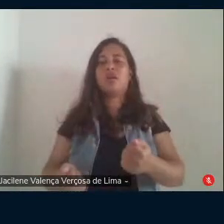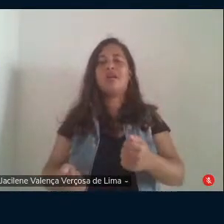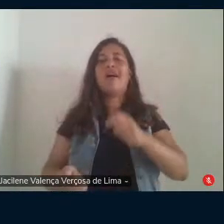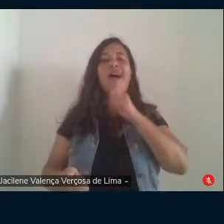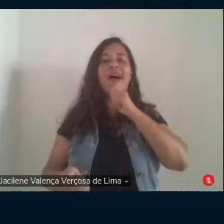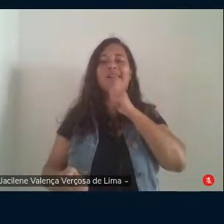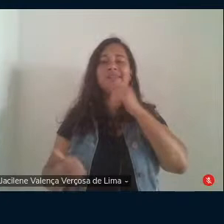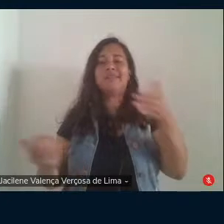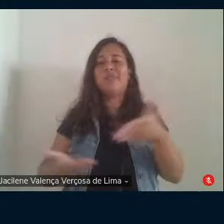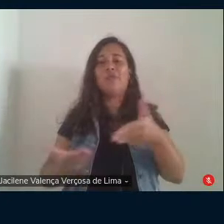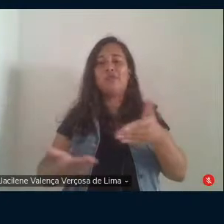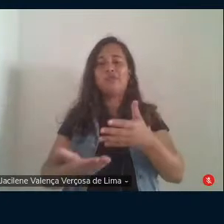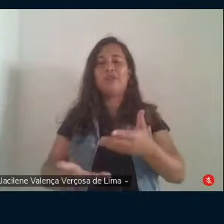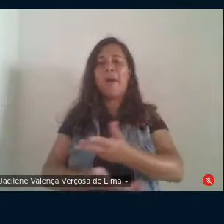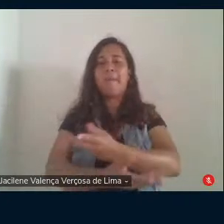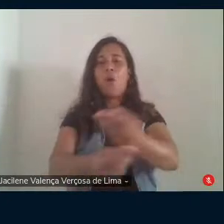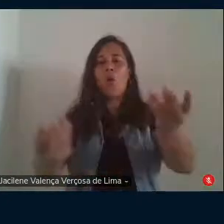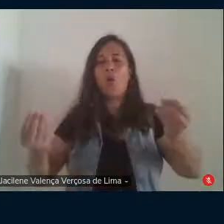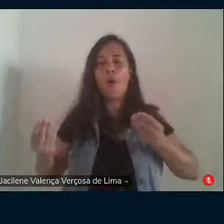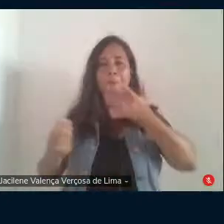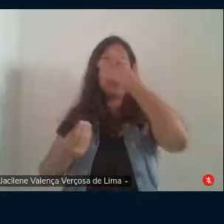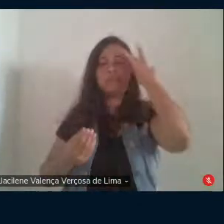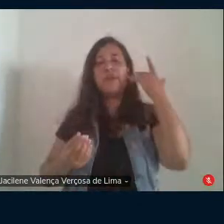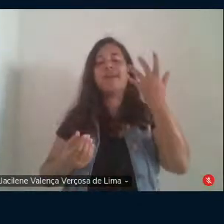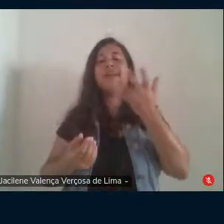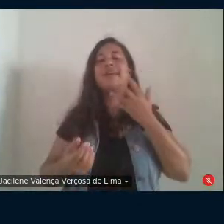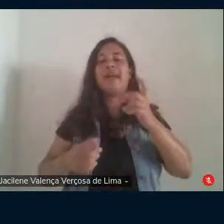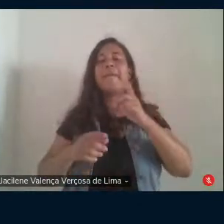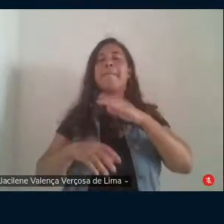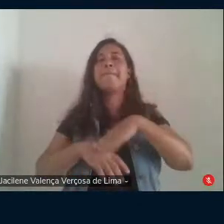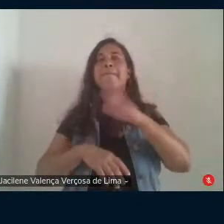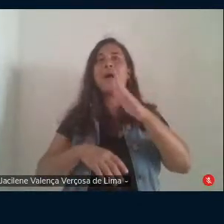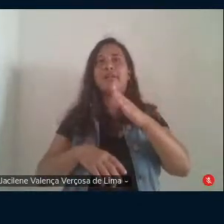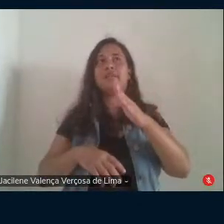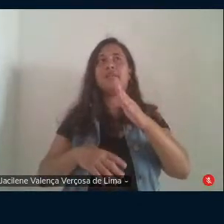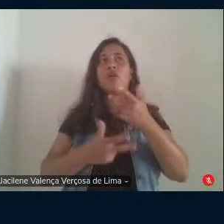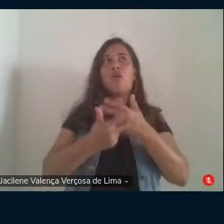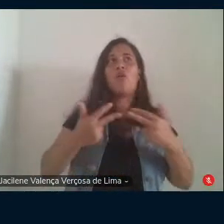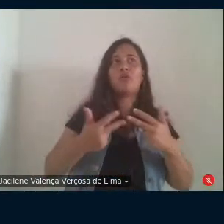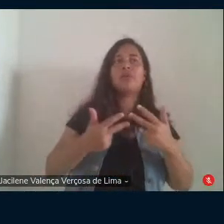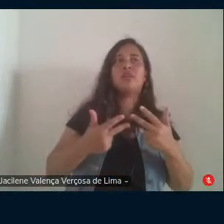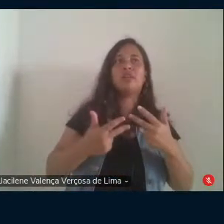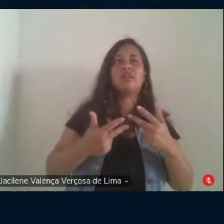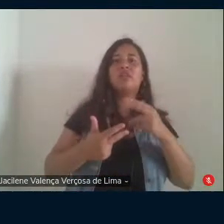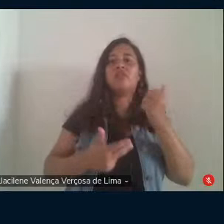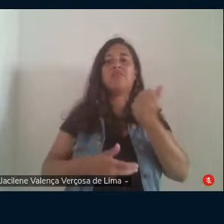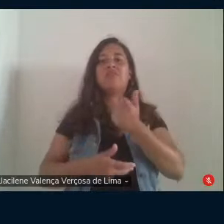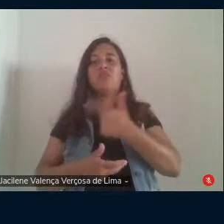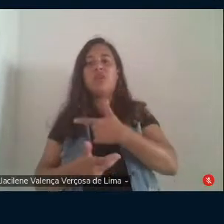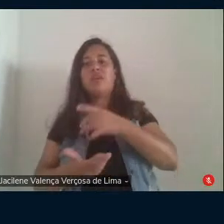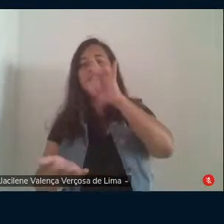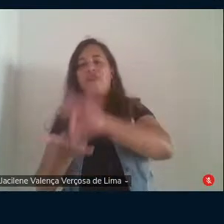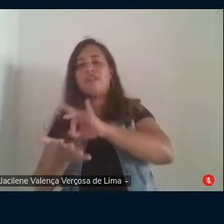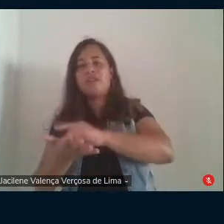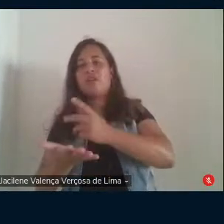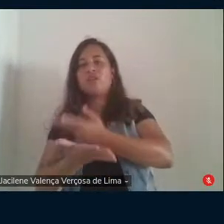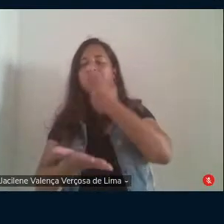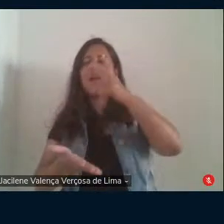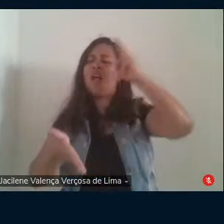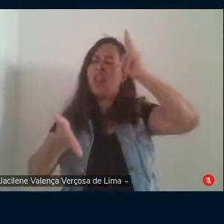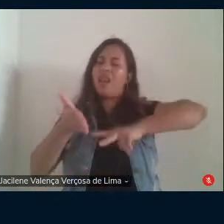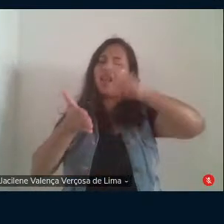muitas pessoas que se prendem muito mais às versões do que aos fatos. mesmo que essas pessoas tenham lido os mesmos